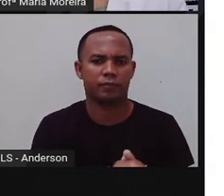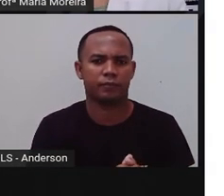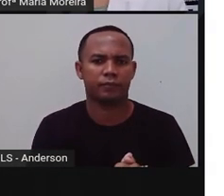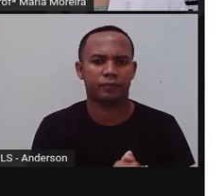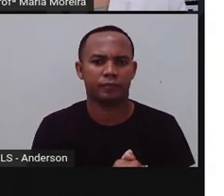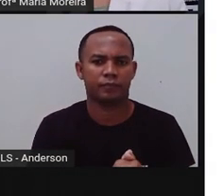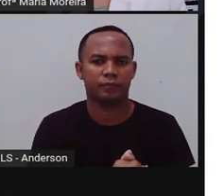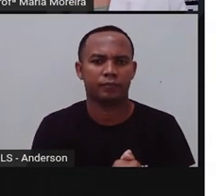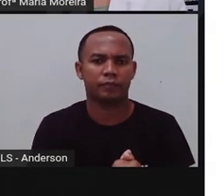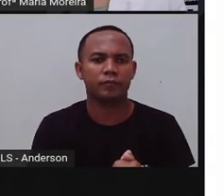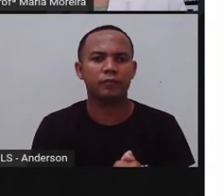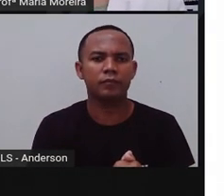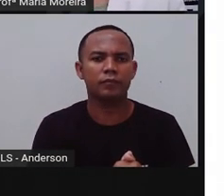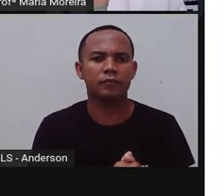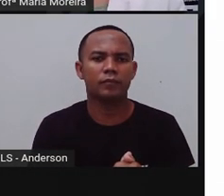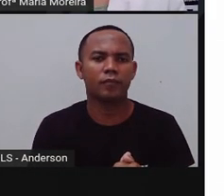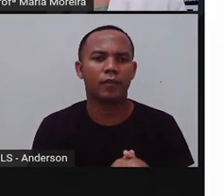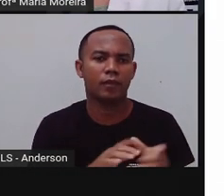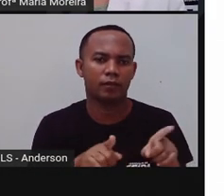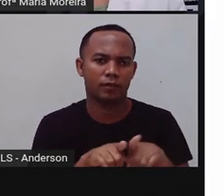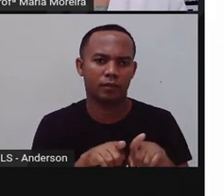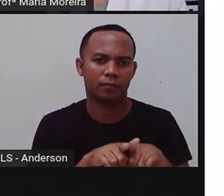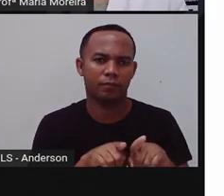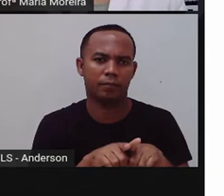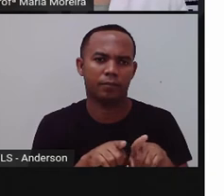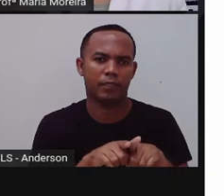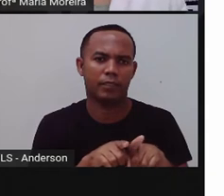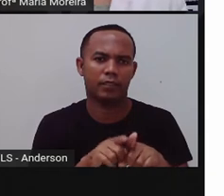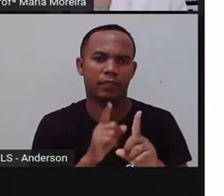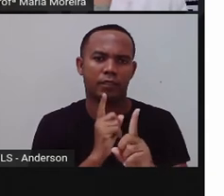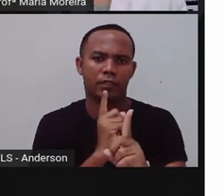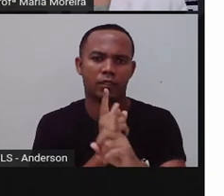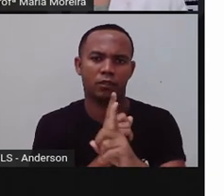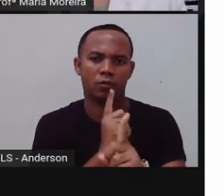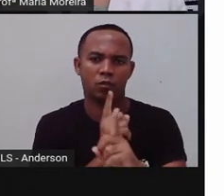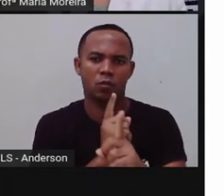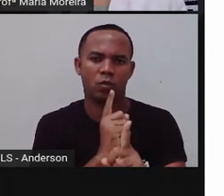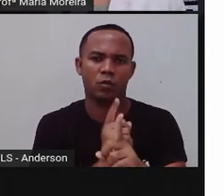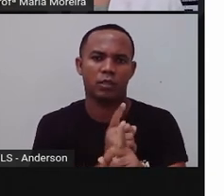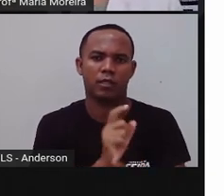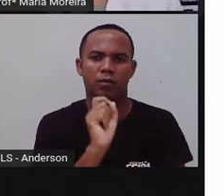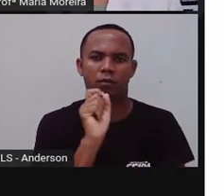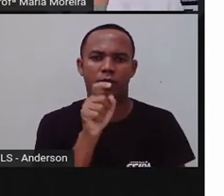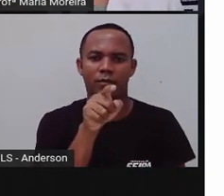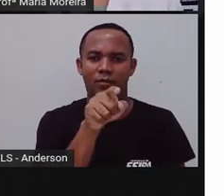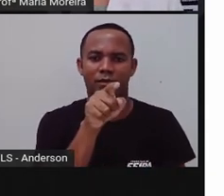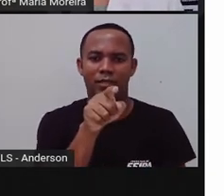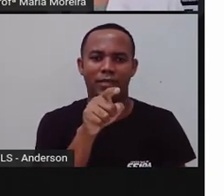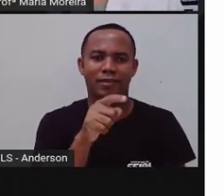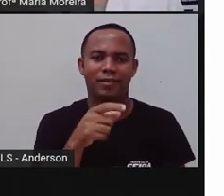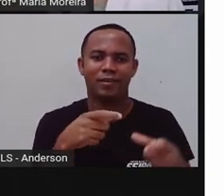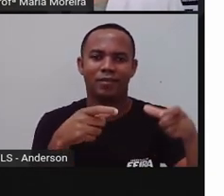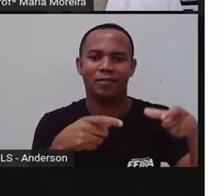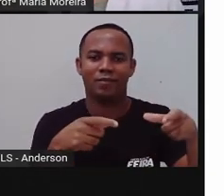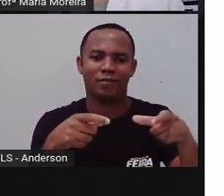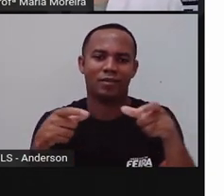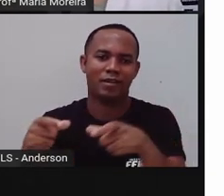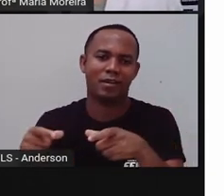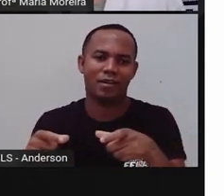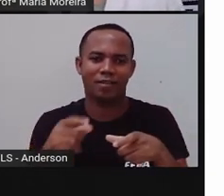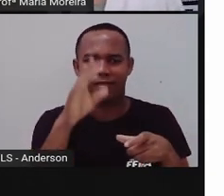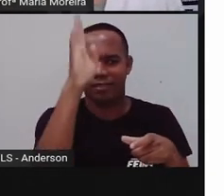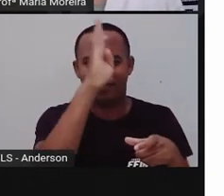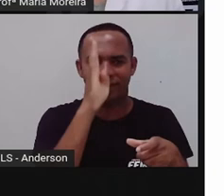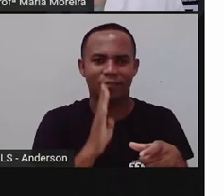Bom, encontro na praça é muito mais barato e inspirador que um shopping, certo? Espaços